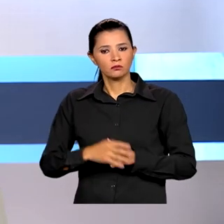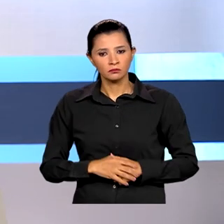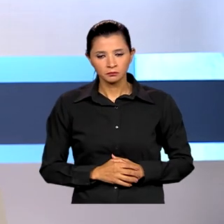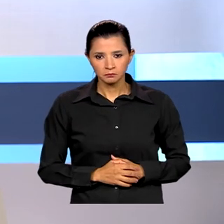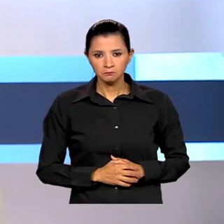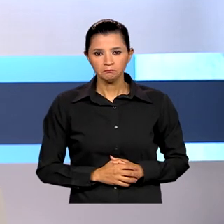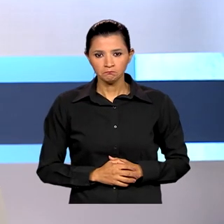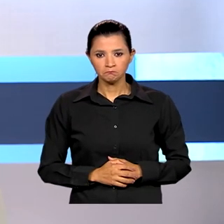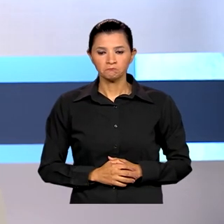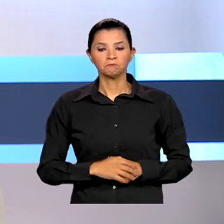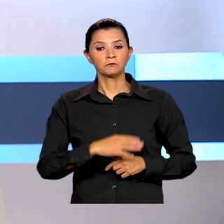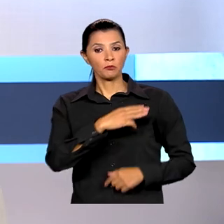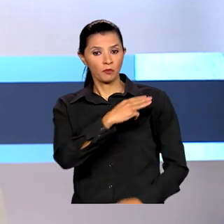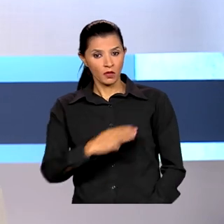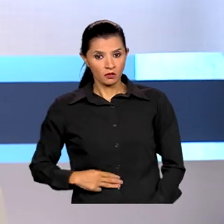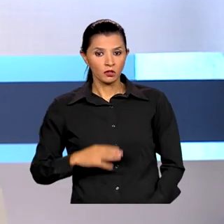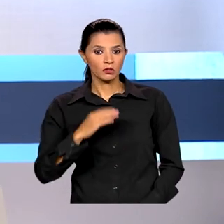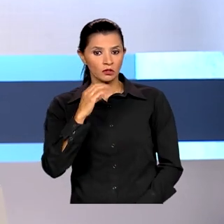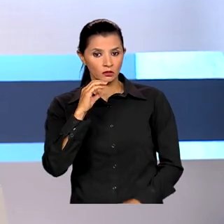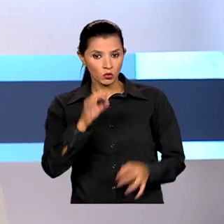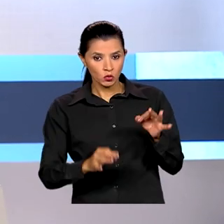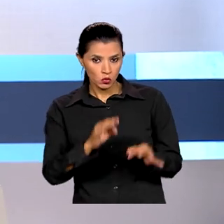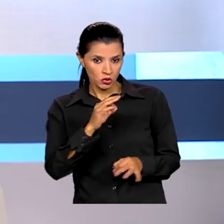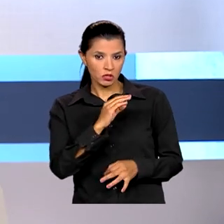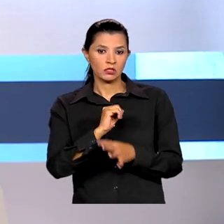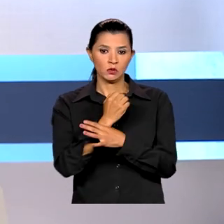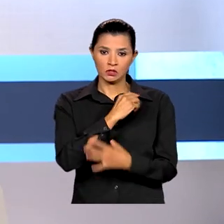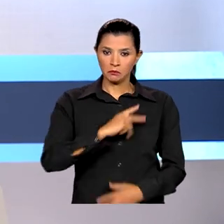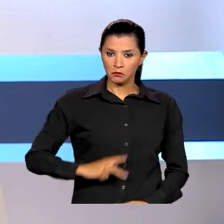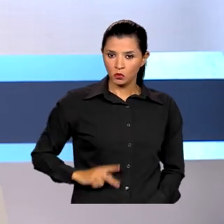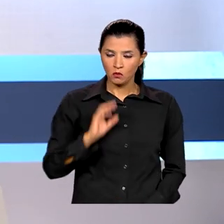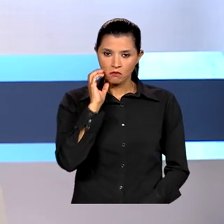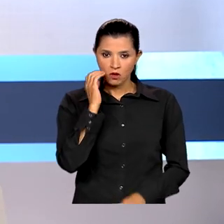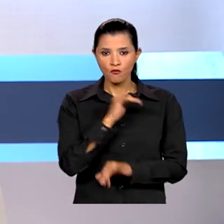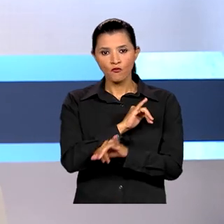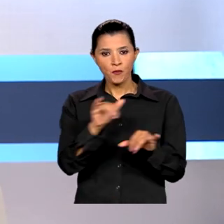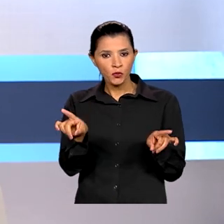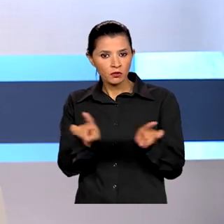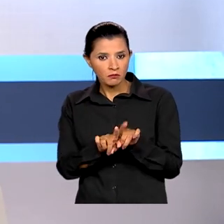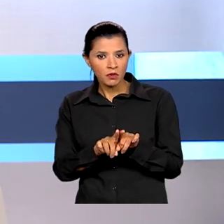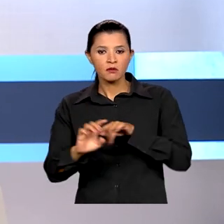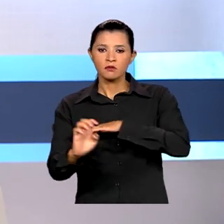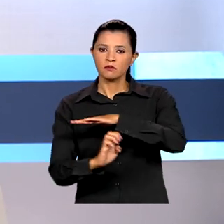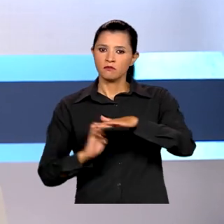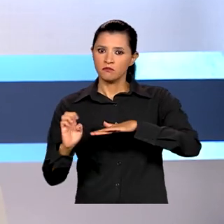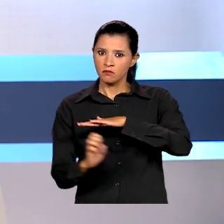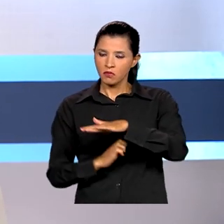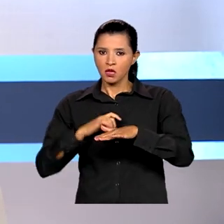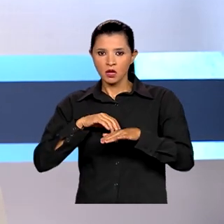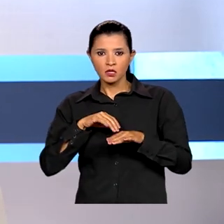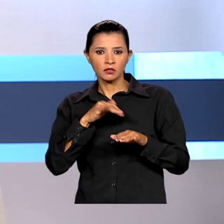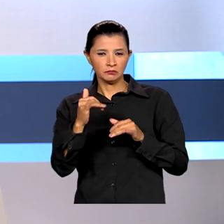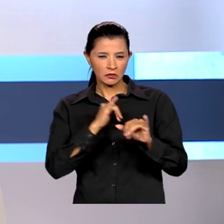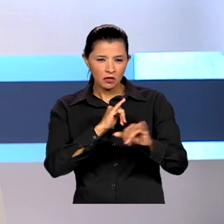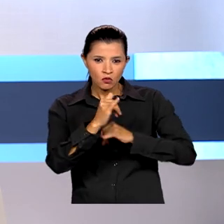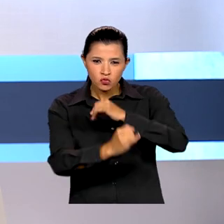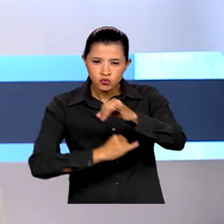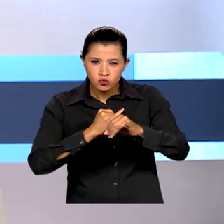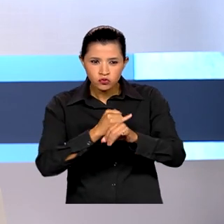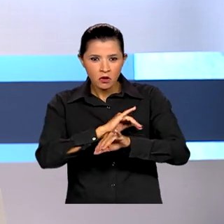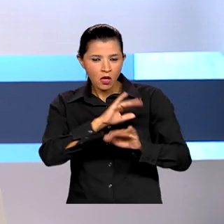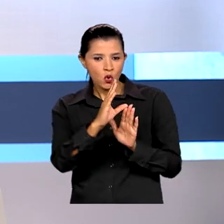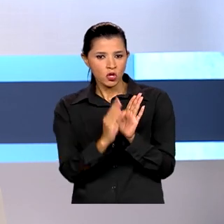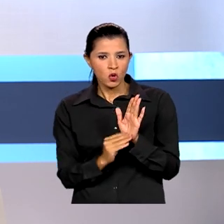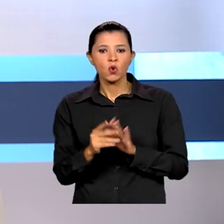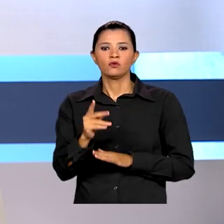O ministro da Justiça e Segurança Pública, Flávio Dino, também informou que as empresas que divulgam conteúdos na internet vão ser